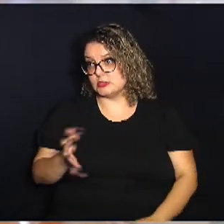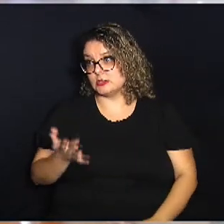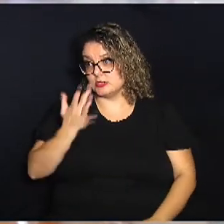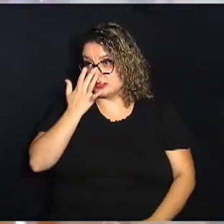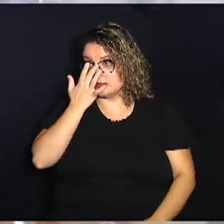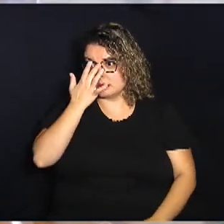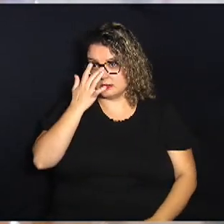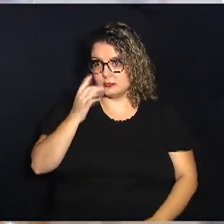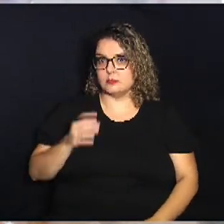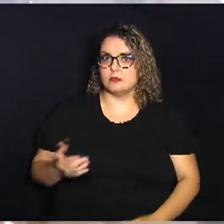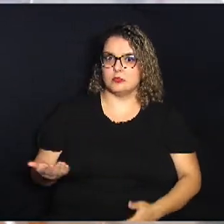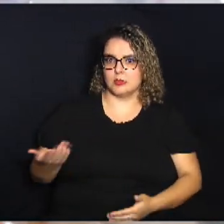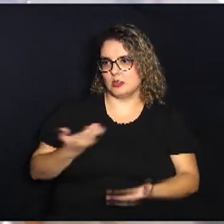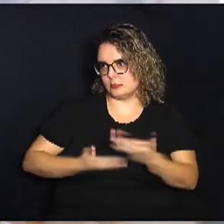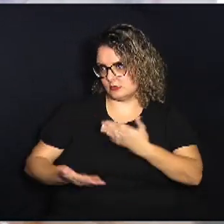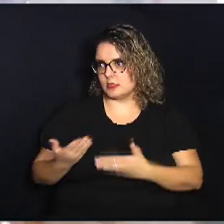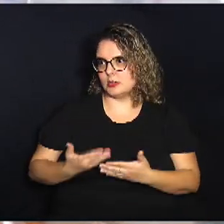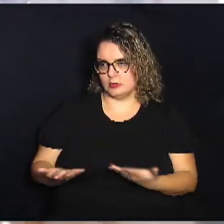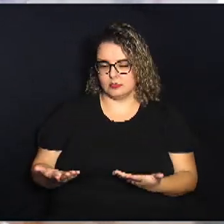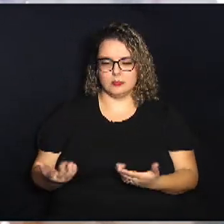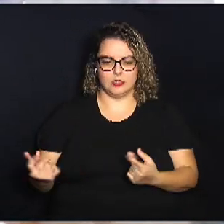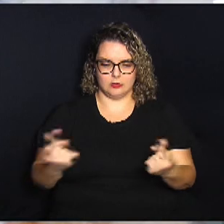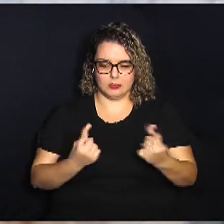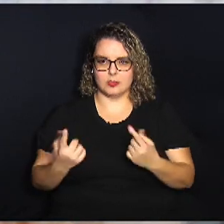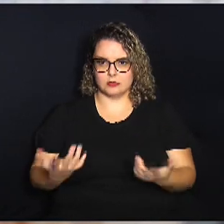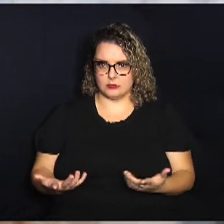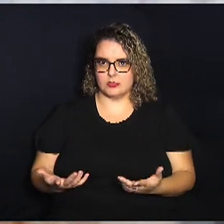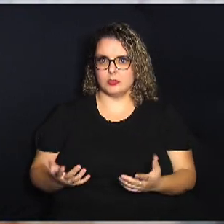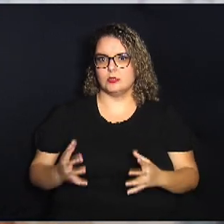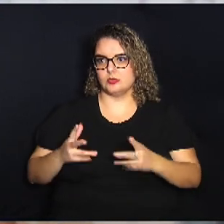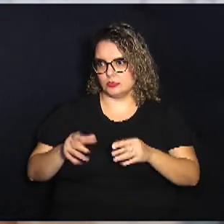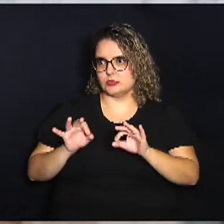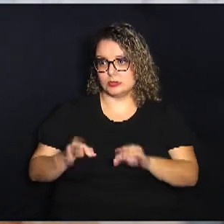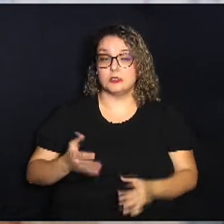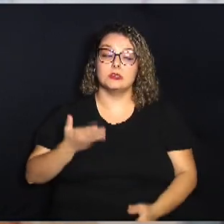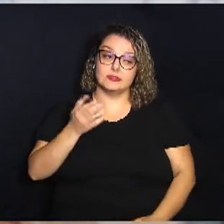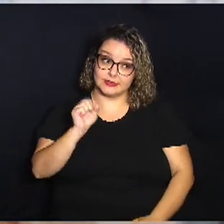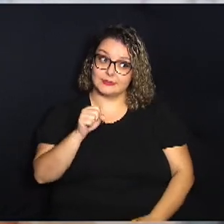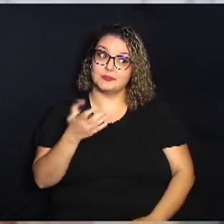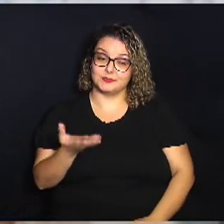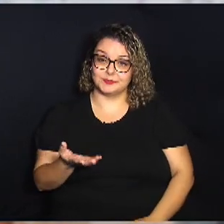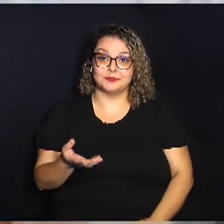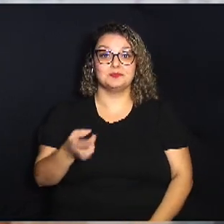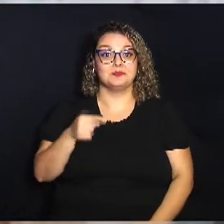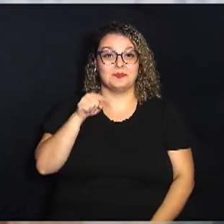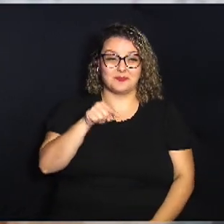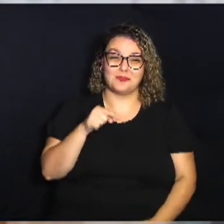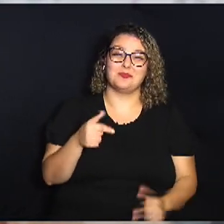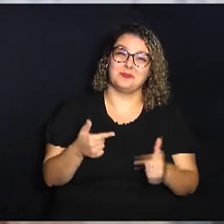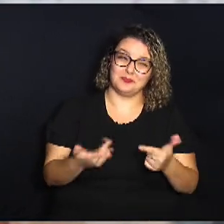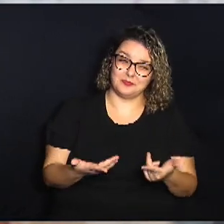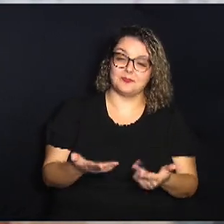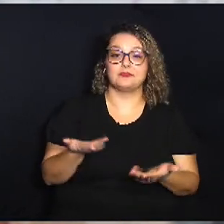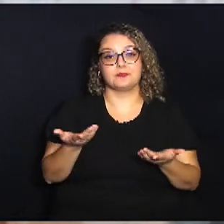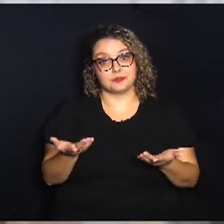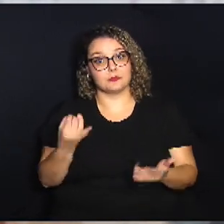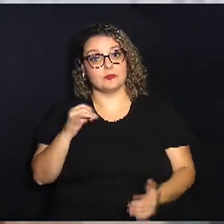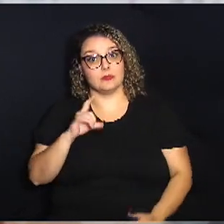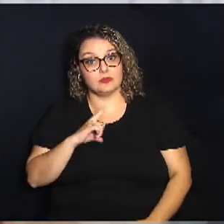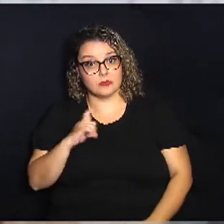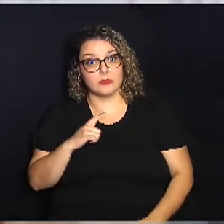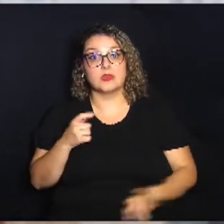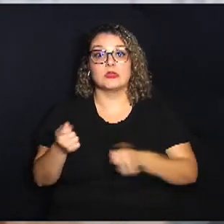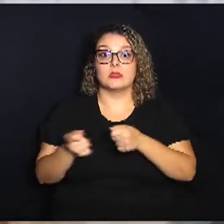acompanhar com as pessoas que compareceram na festa pois é você que está me ouvindo aí certamente falando esse cara é muito chato mas se você tem esse